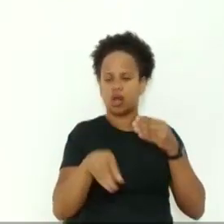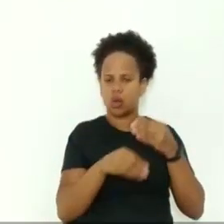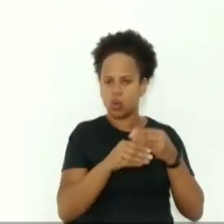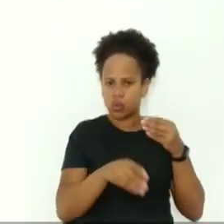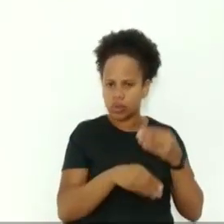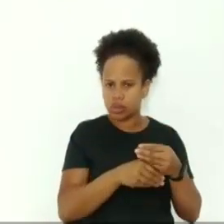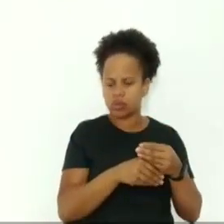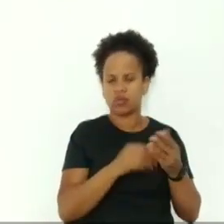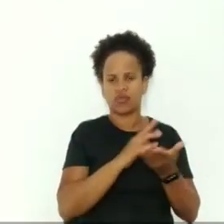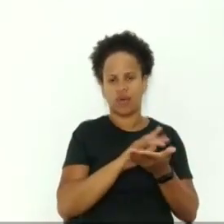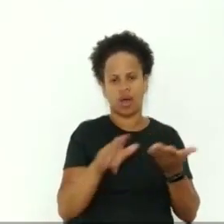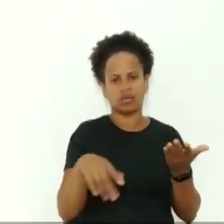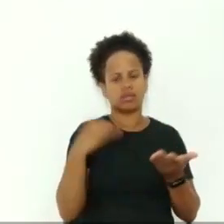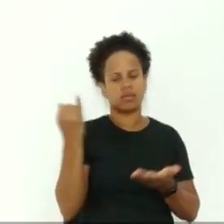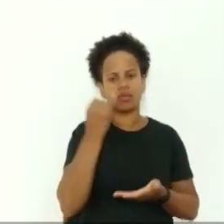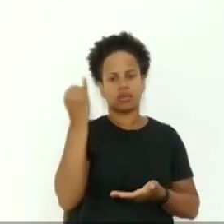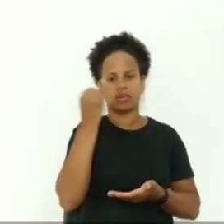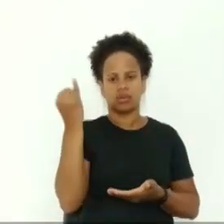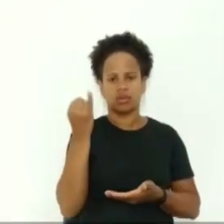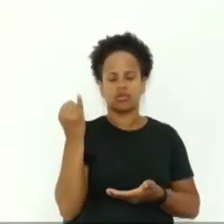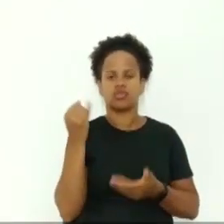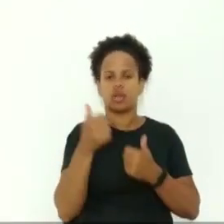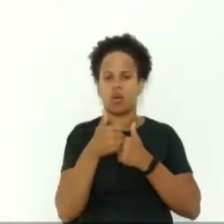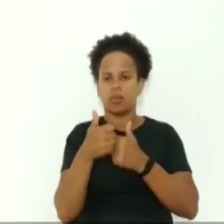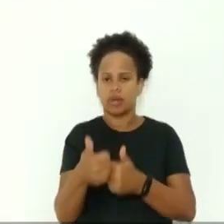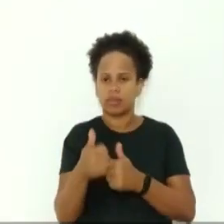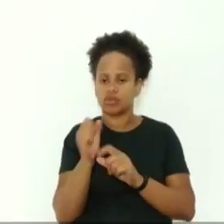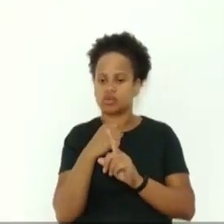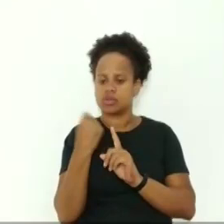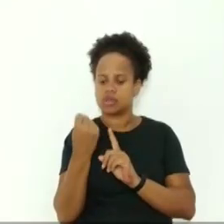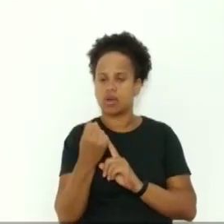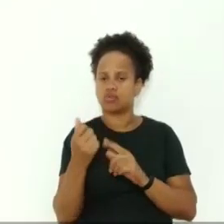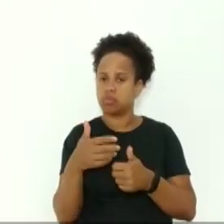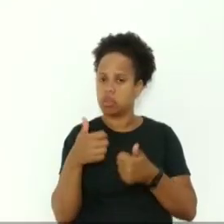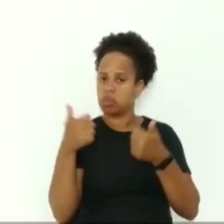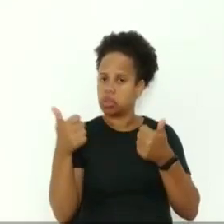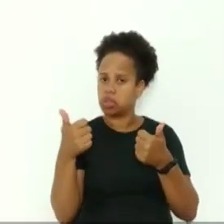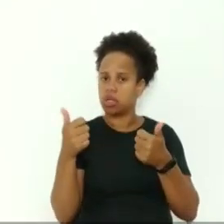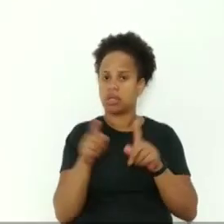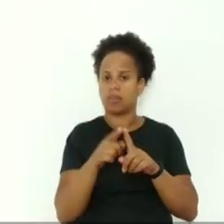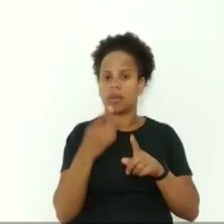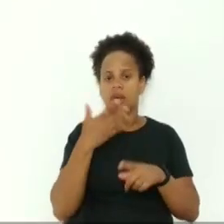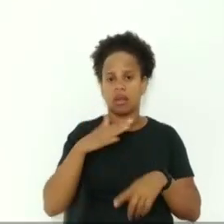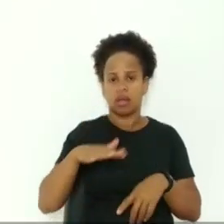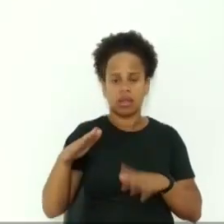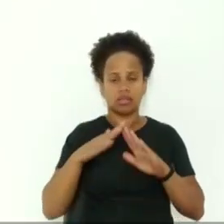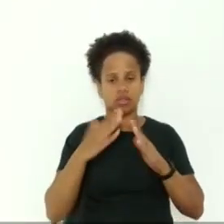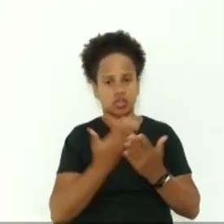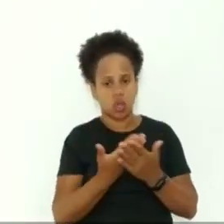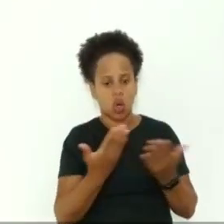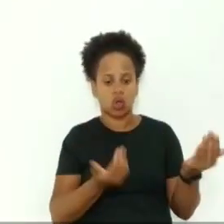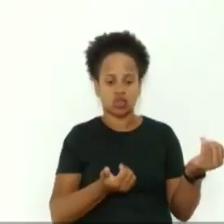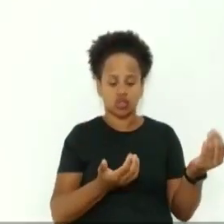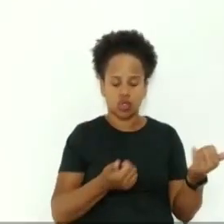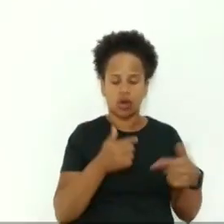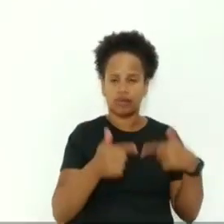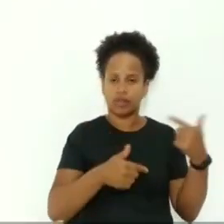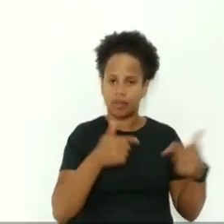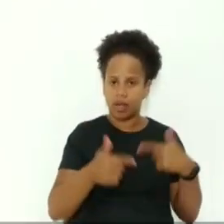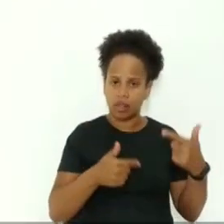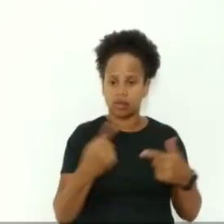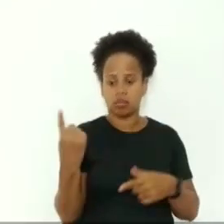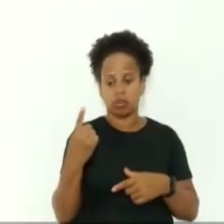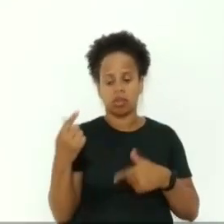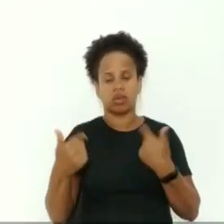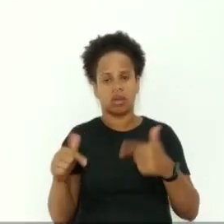que é esse acompanhamento social de melhoria a criança na escola o jovem trabalhando o primeiro emprego etc. Então, sim é um primeiro